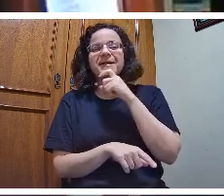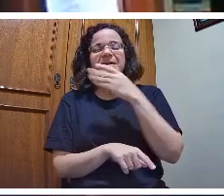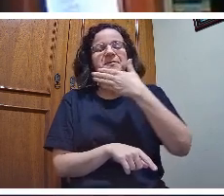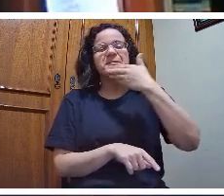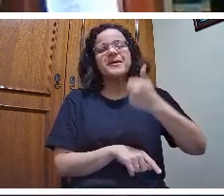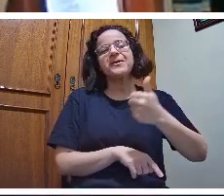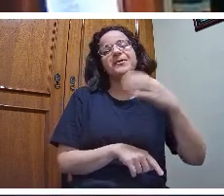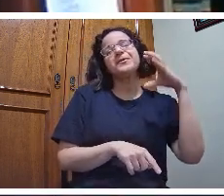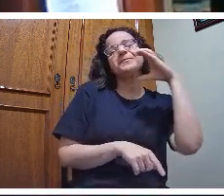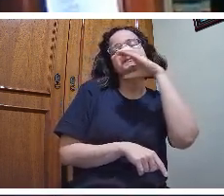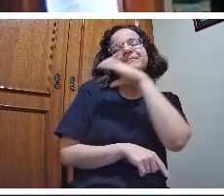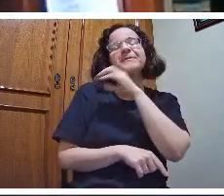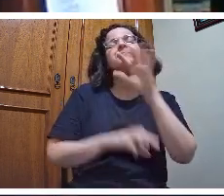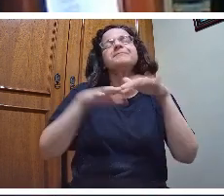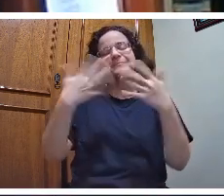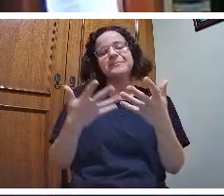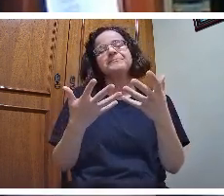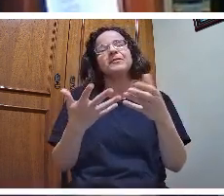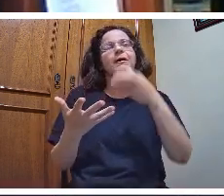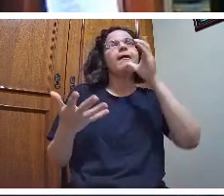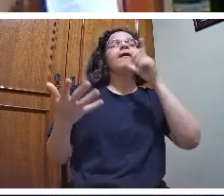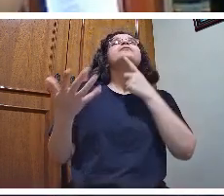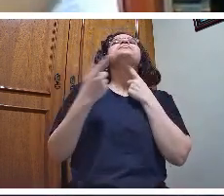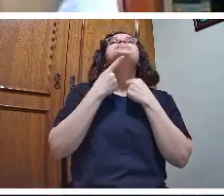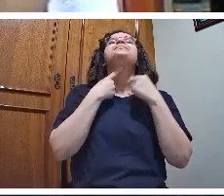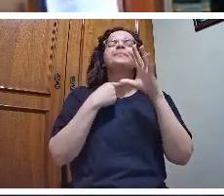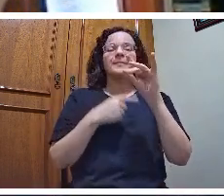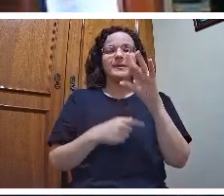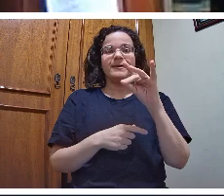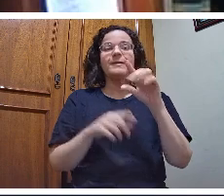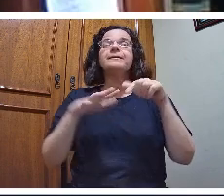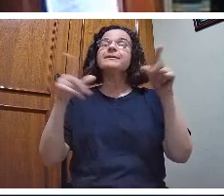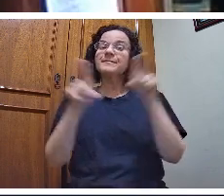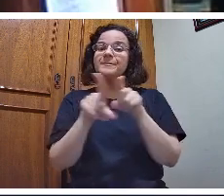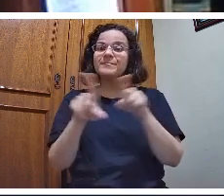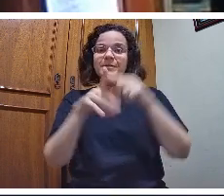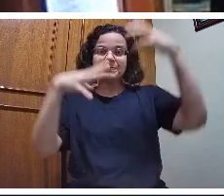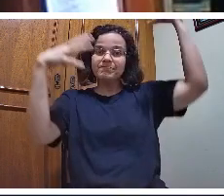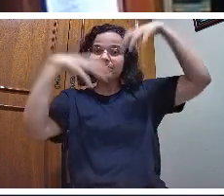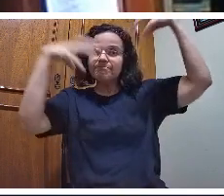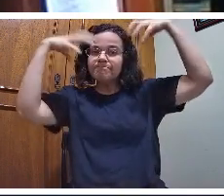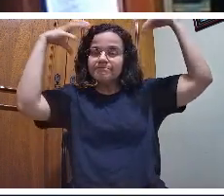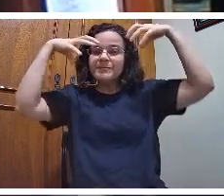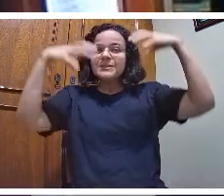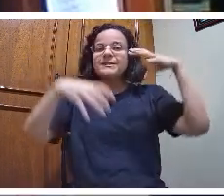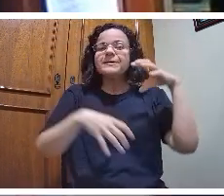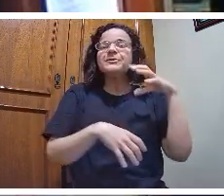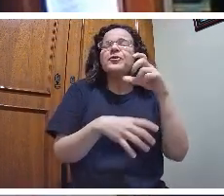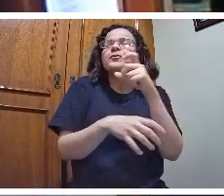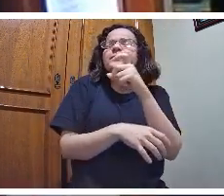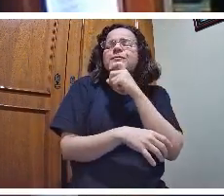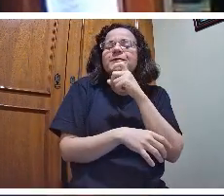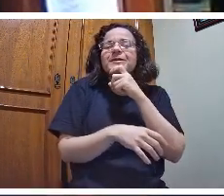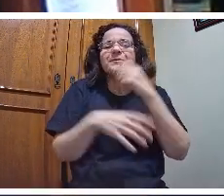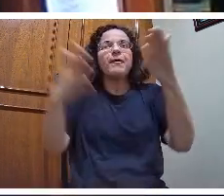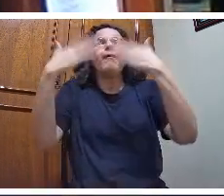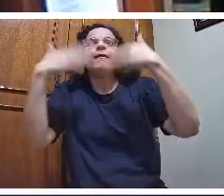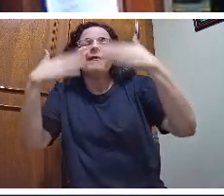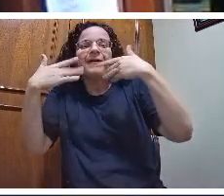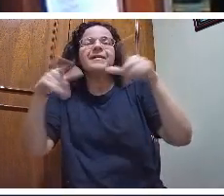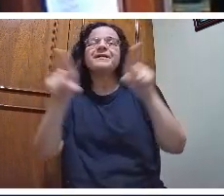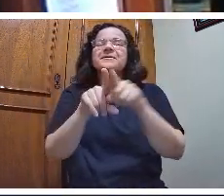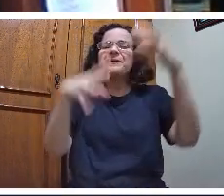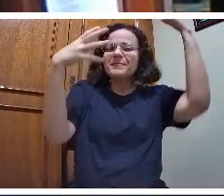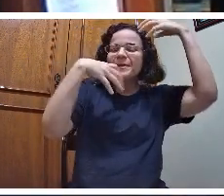tomar um banho gelado num tempo quente é gostoso, num frio você toma um banho quente que é mais delicioso. Ele sabe que se vai